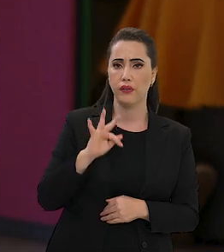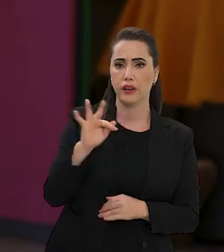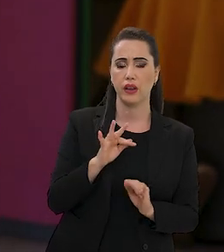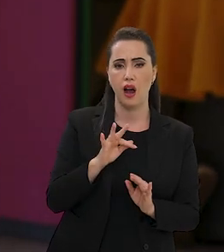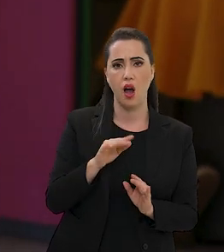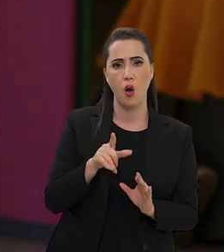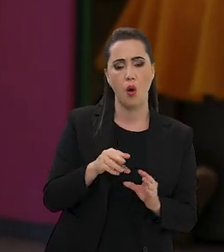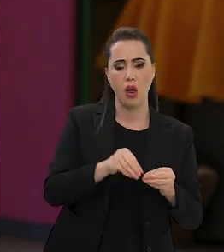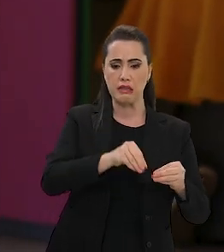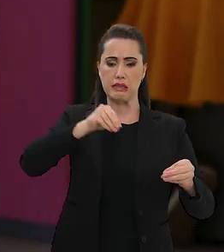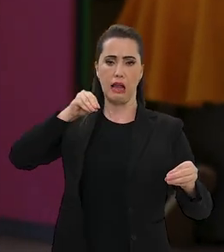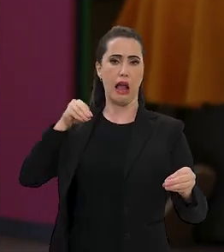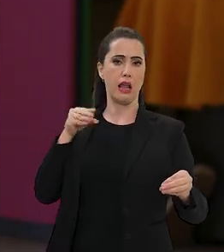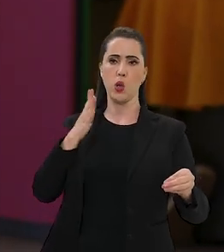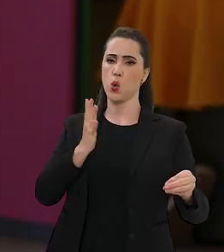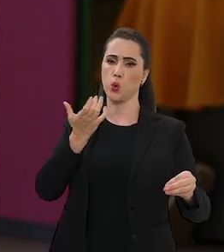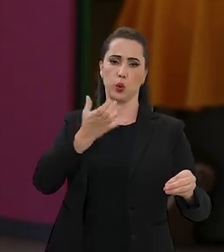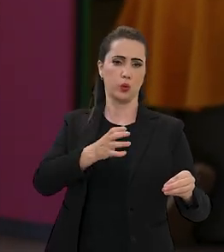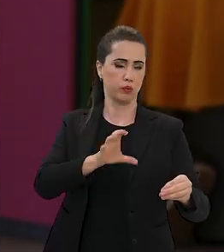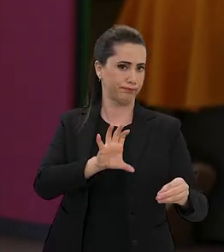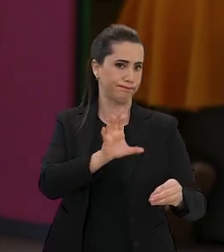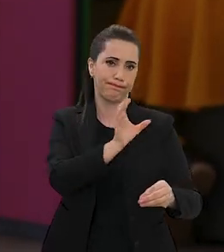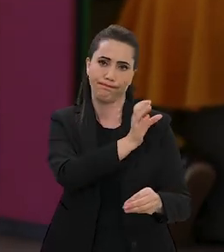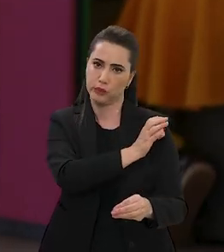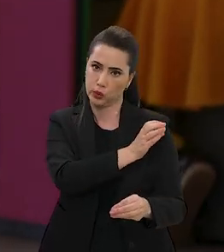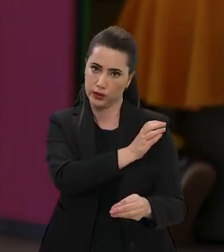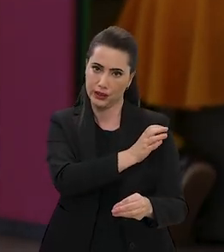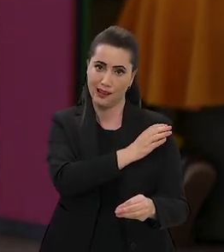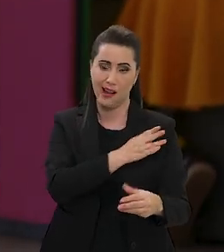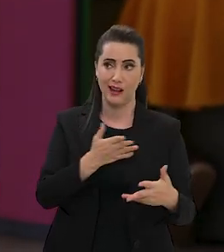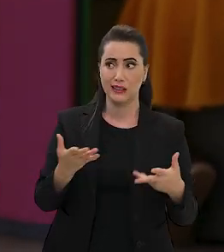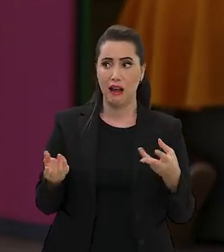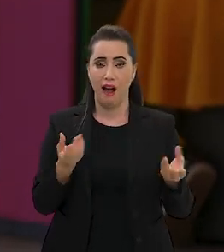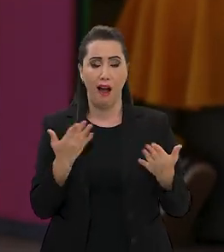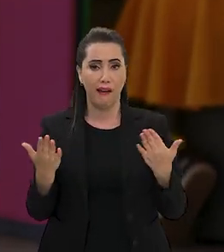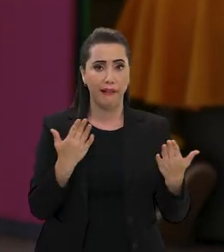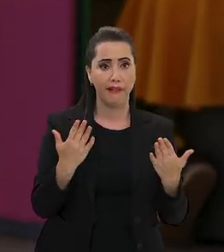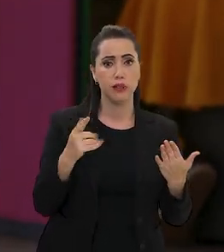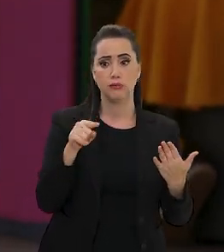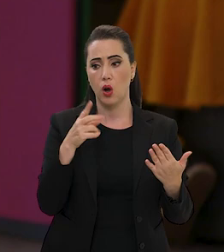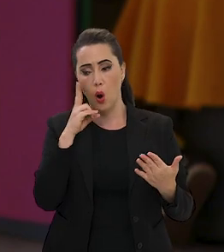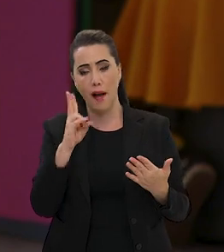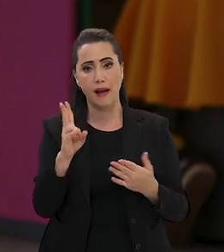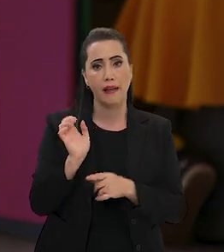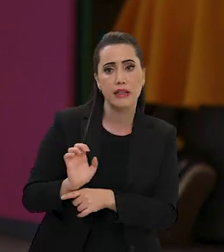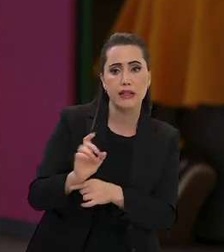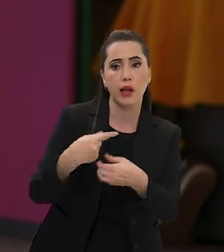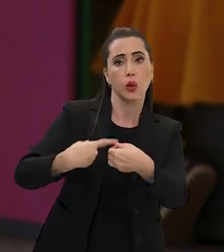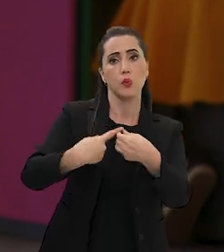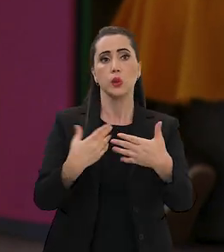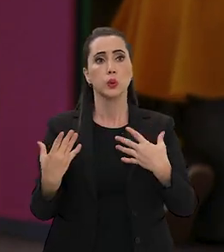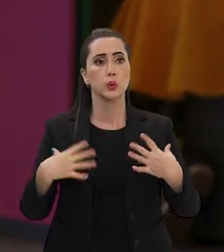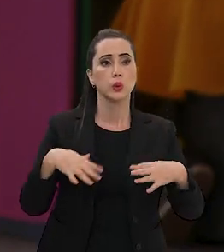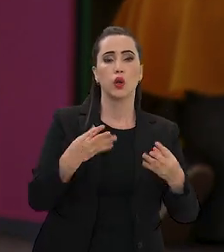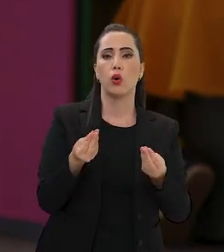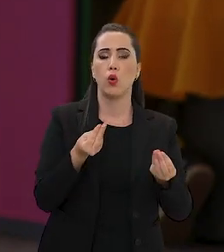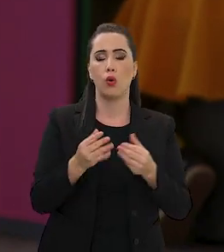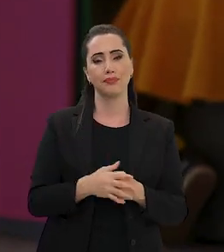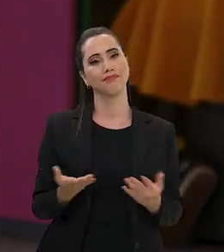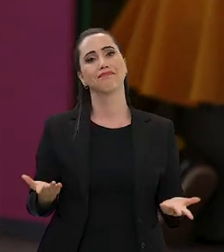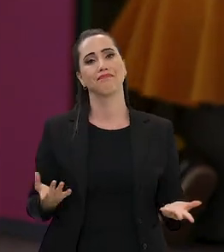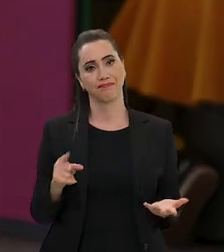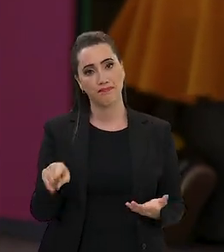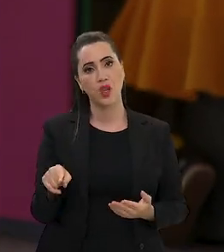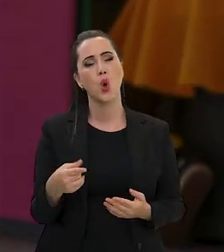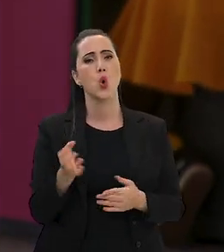que cada um por si, sem uma direção. A gente assistiu isso em larga medida na educação brasileira na época da pandemia. Faltou,